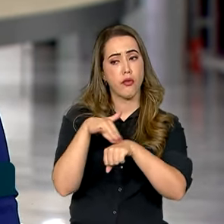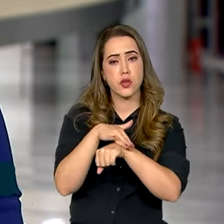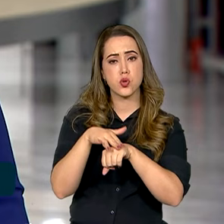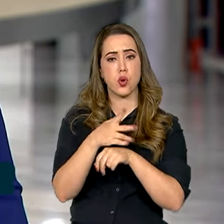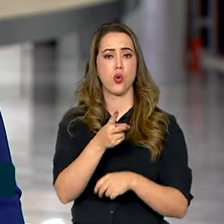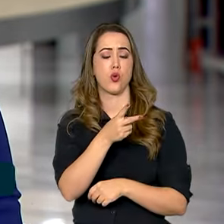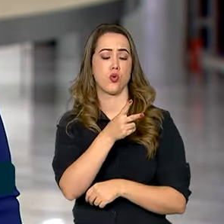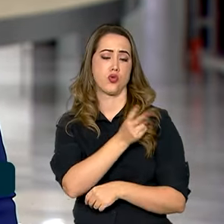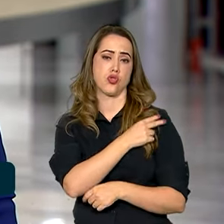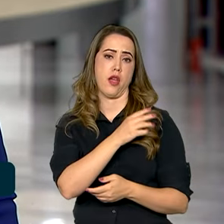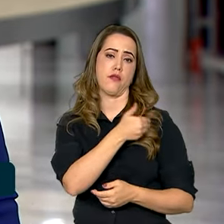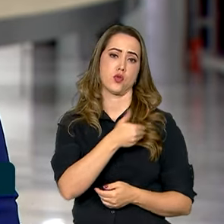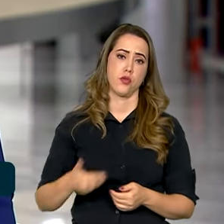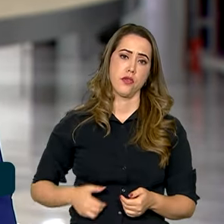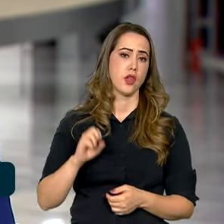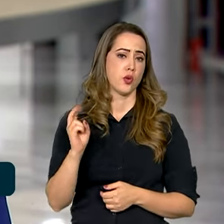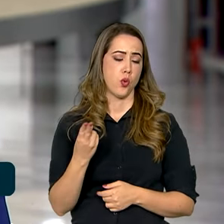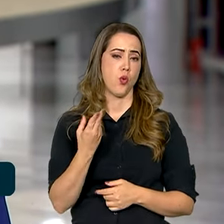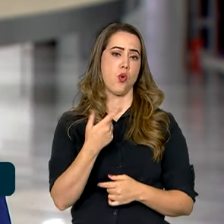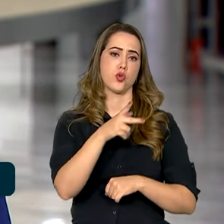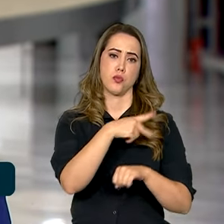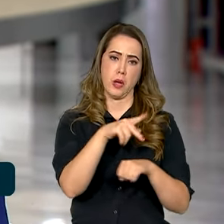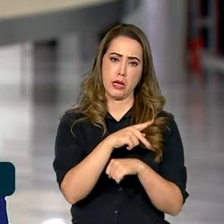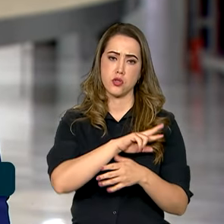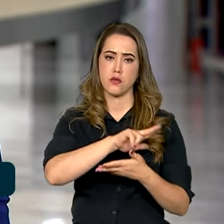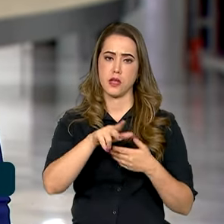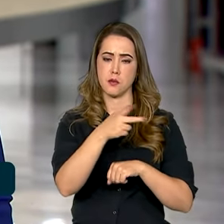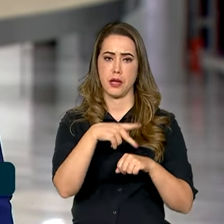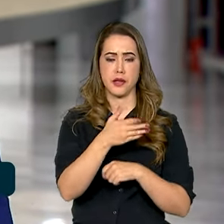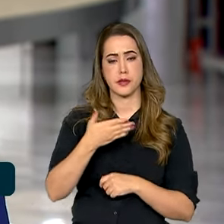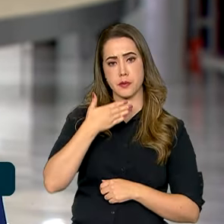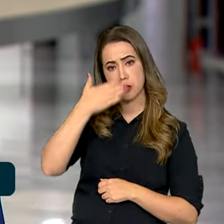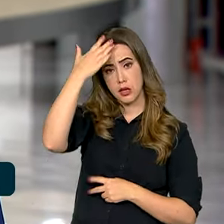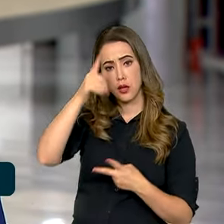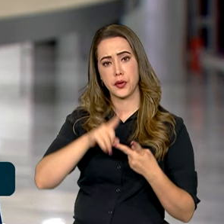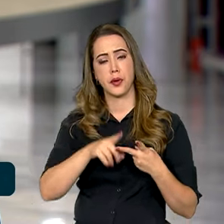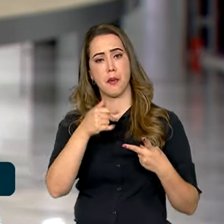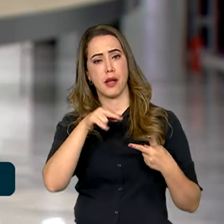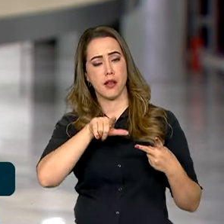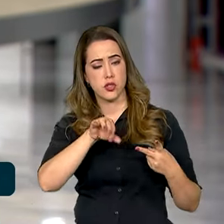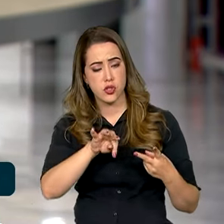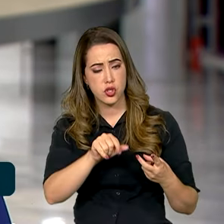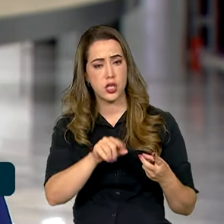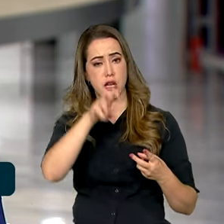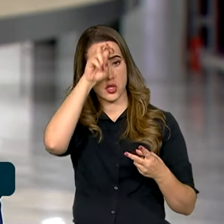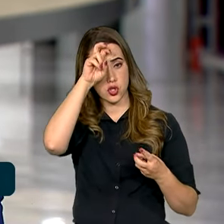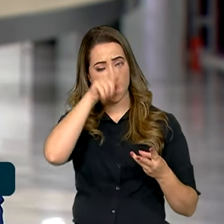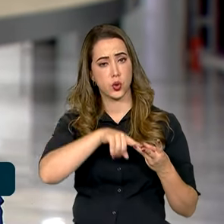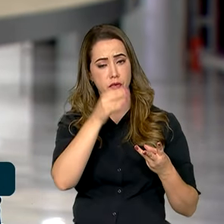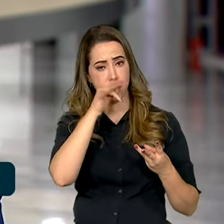e de governo de vários países, como dos Emirados Árabes Unidos, de Israel, da Palestina, Egito, França,